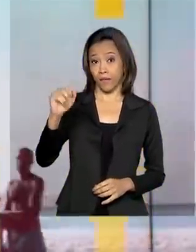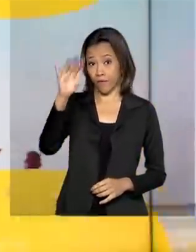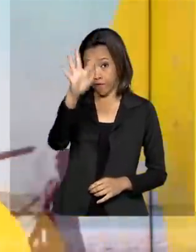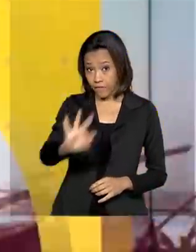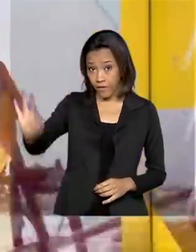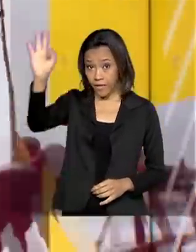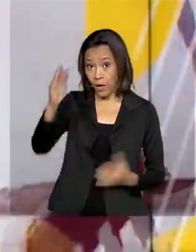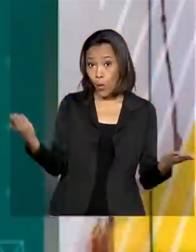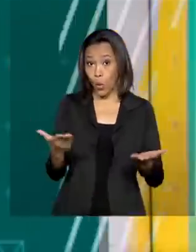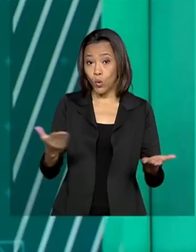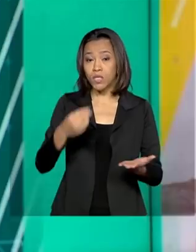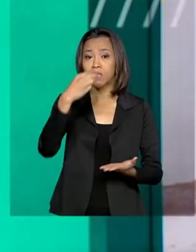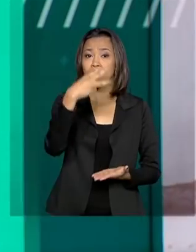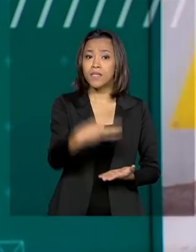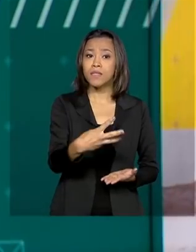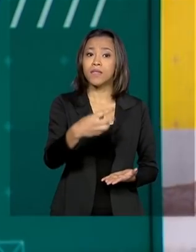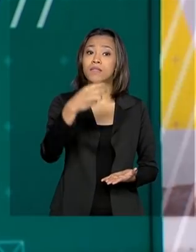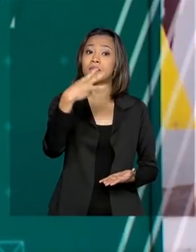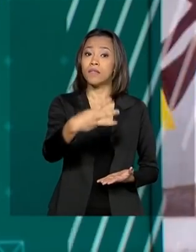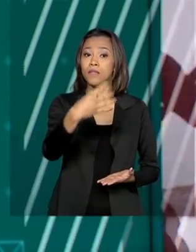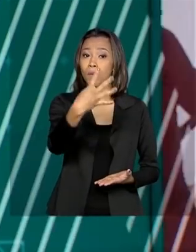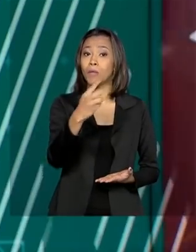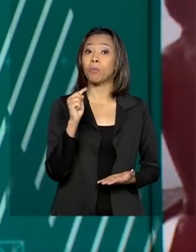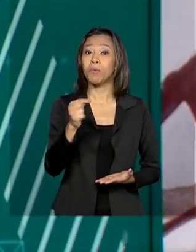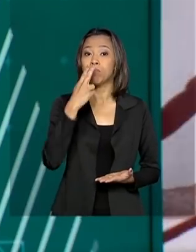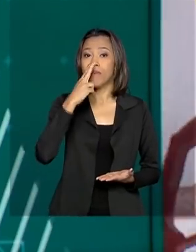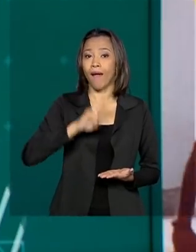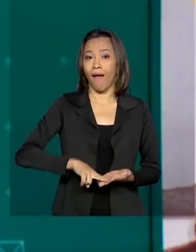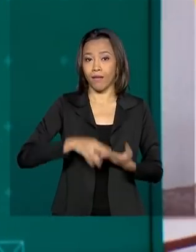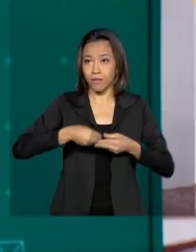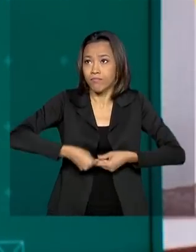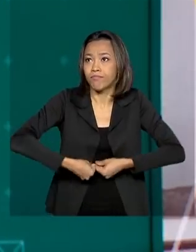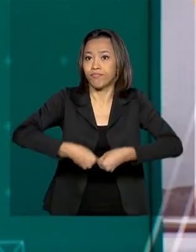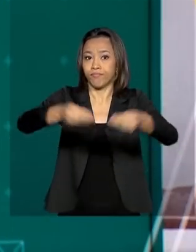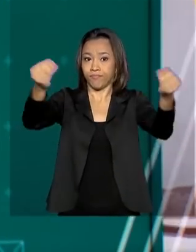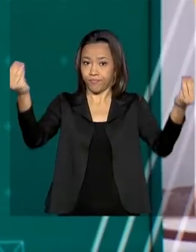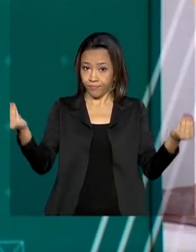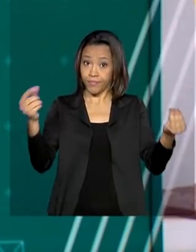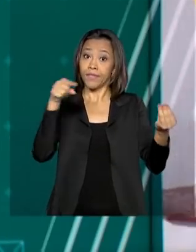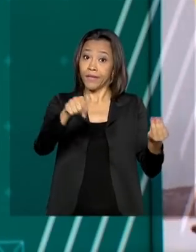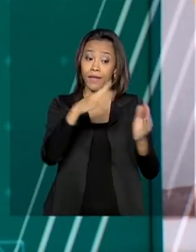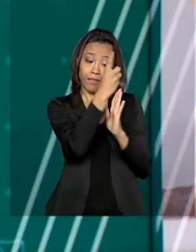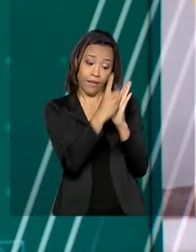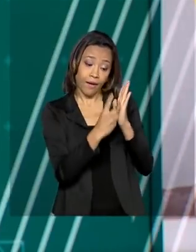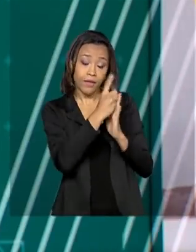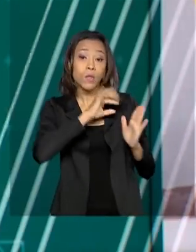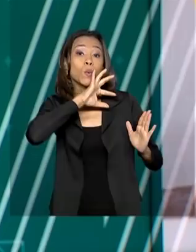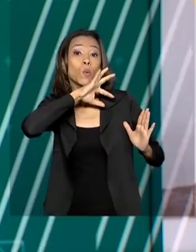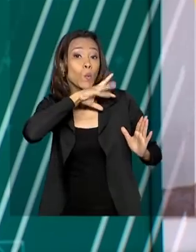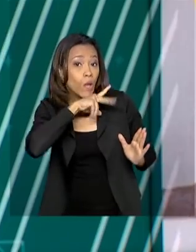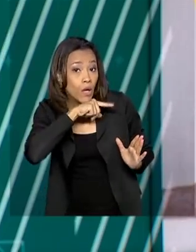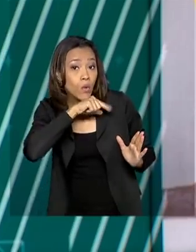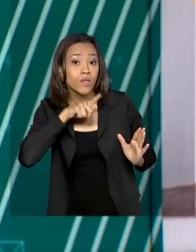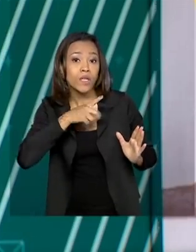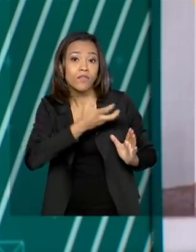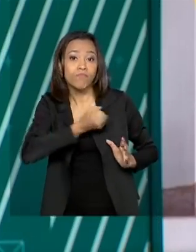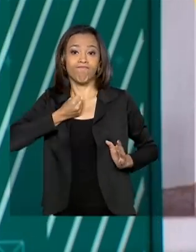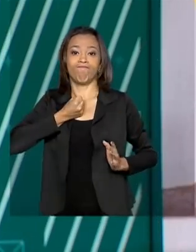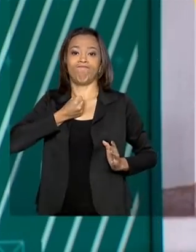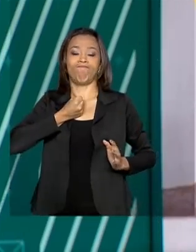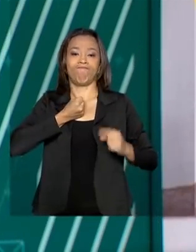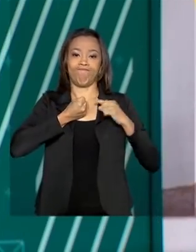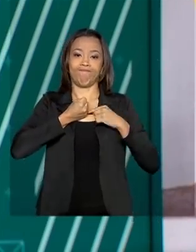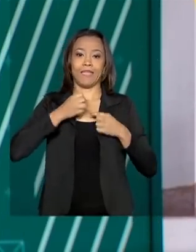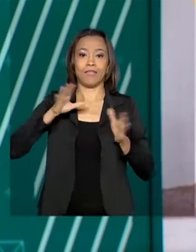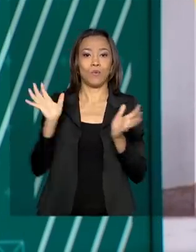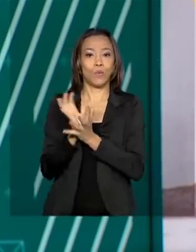334 mil cartas a contribuintes que tiverem a declaração do imposto de renda deste ano retida na malha fina.